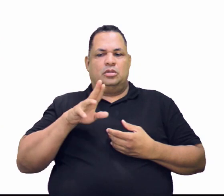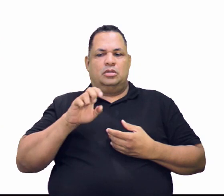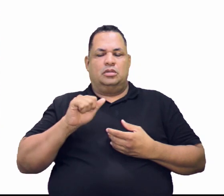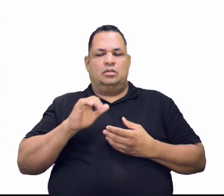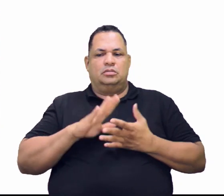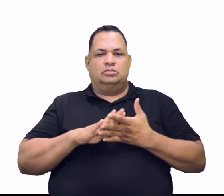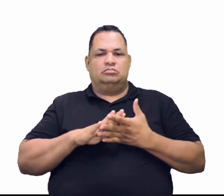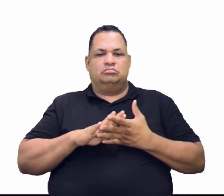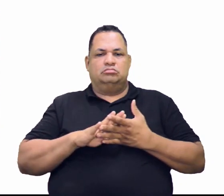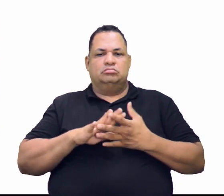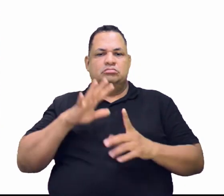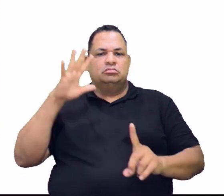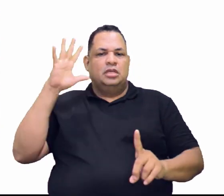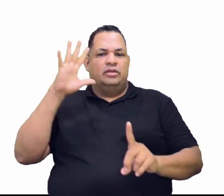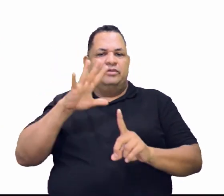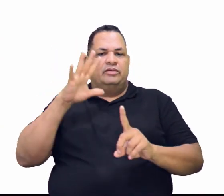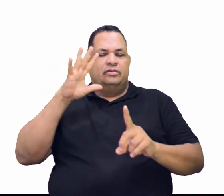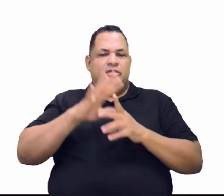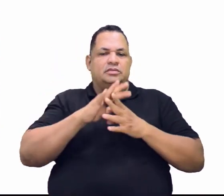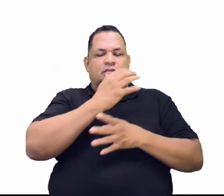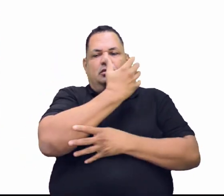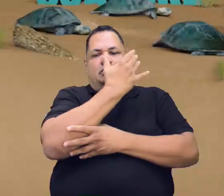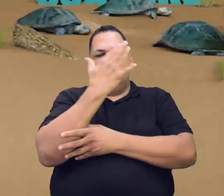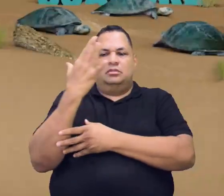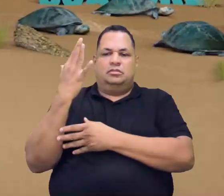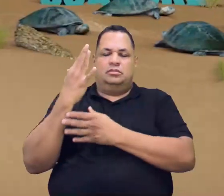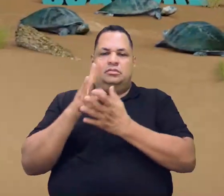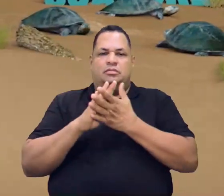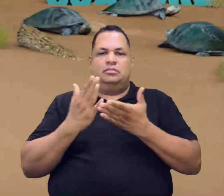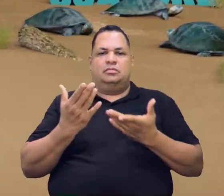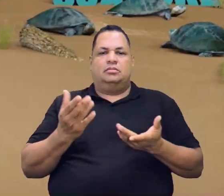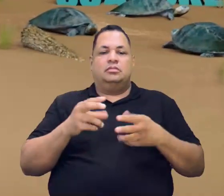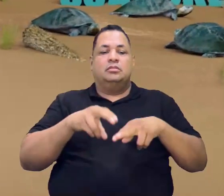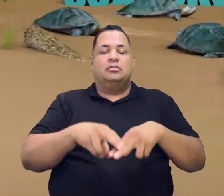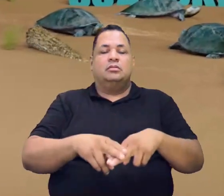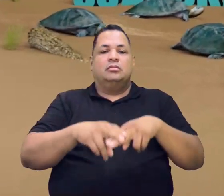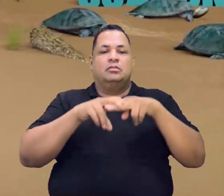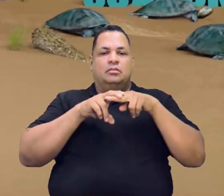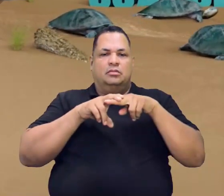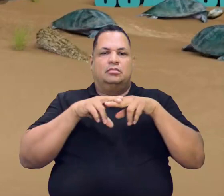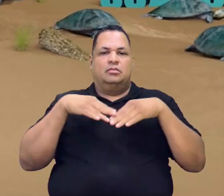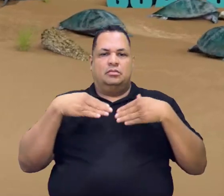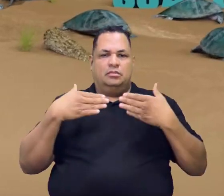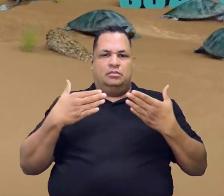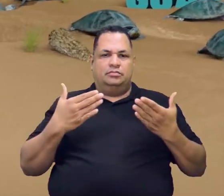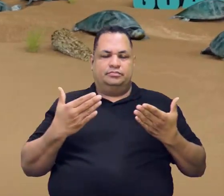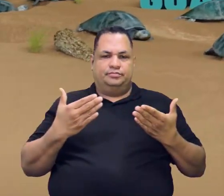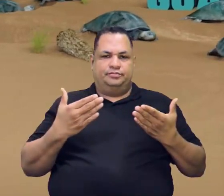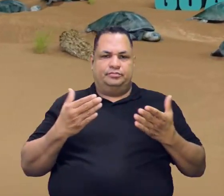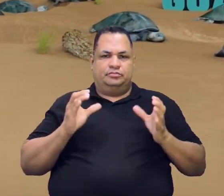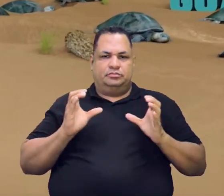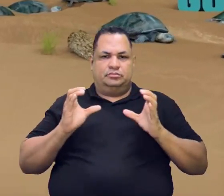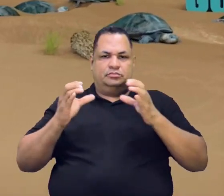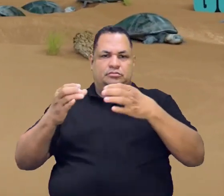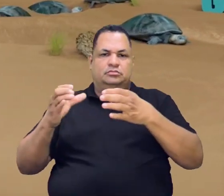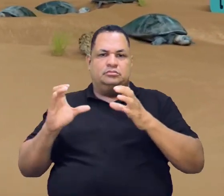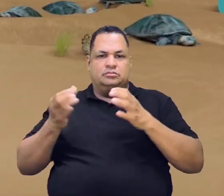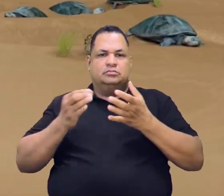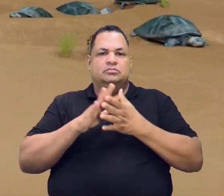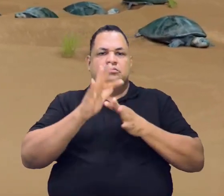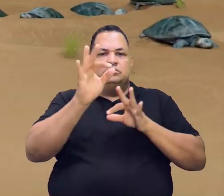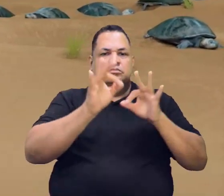O impacto ambiental. Muito louco, né? É por isso, pra mim, é por isso que grupos